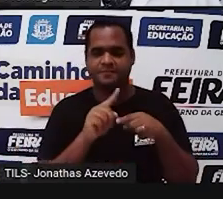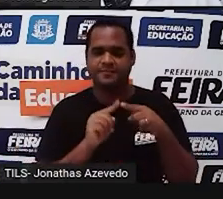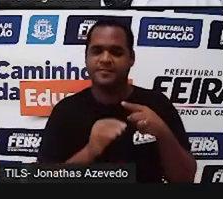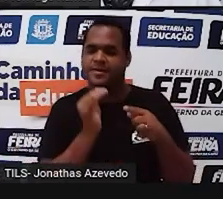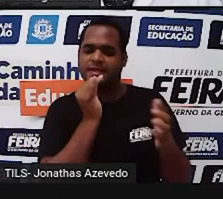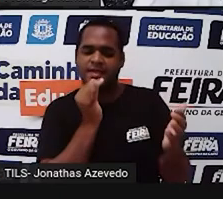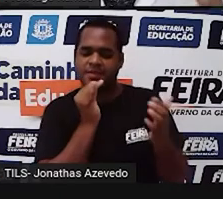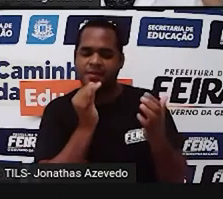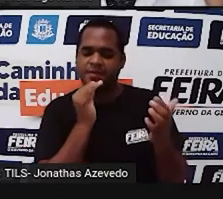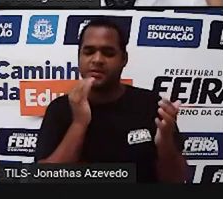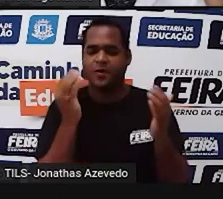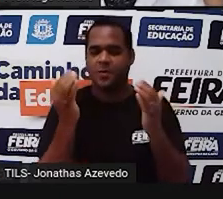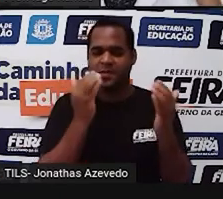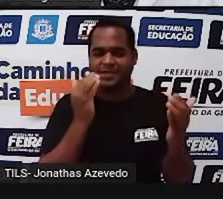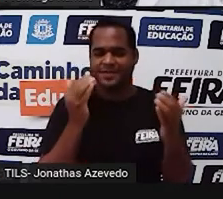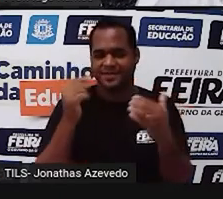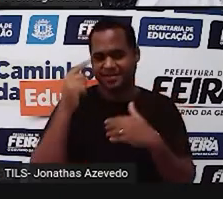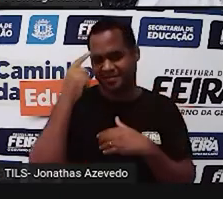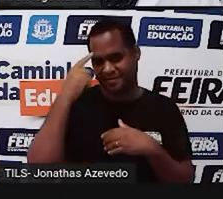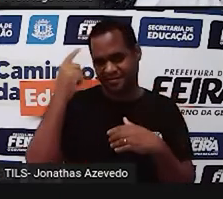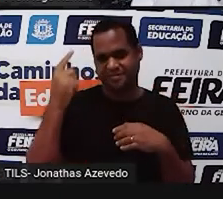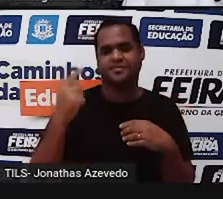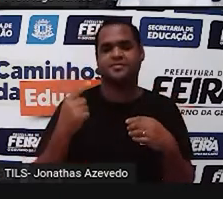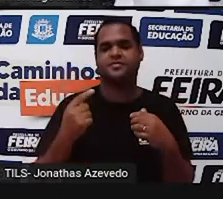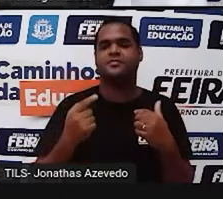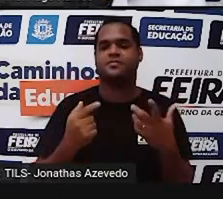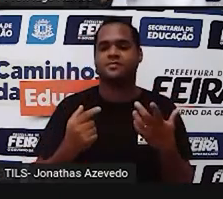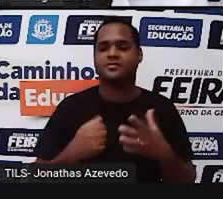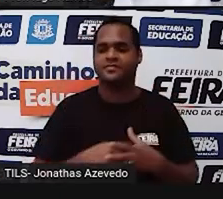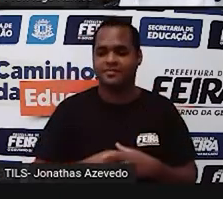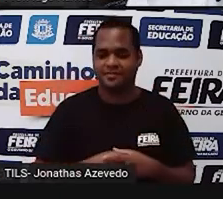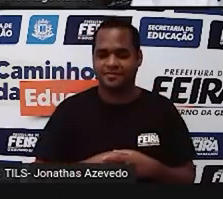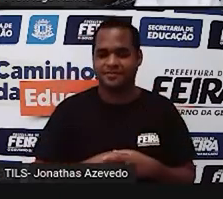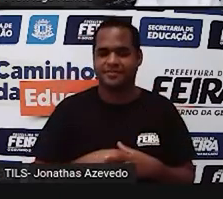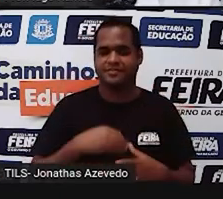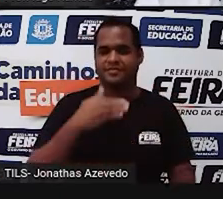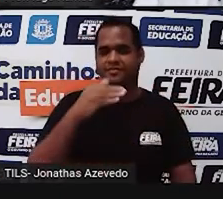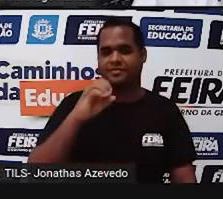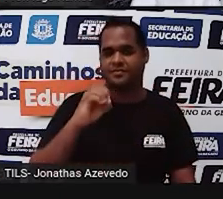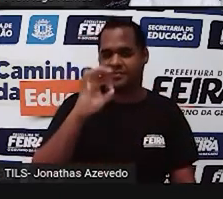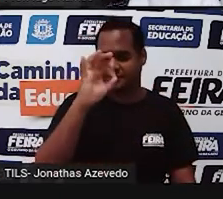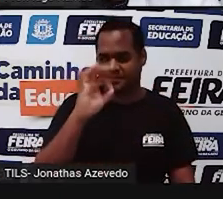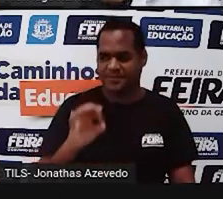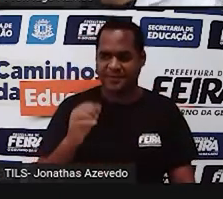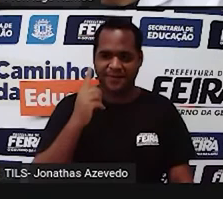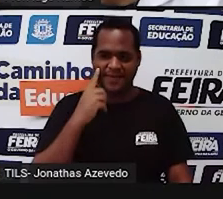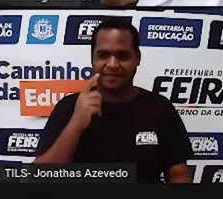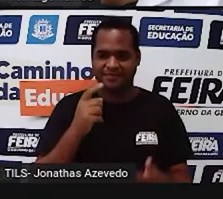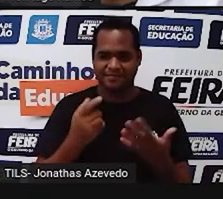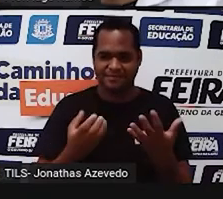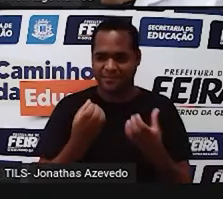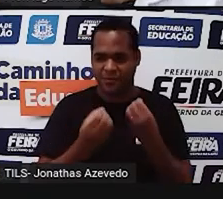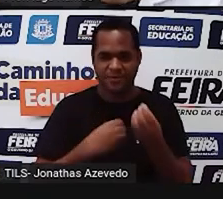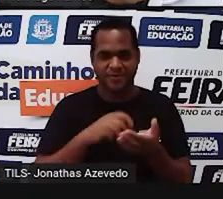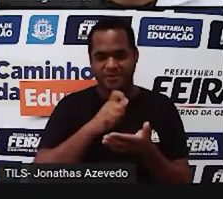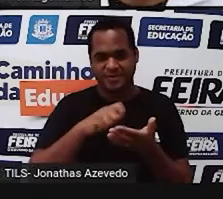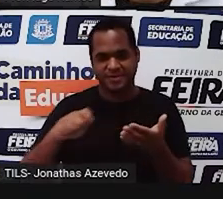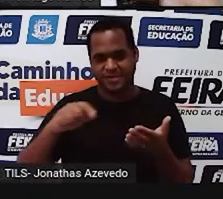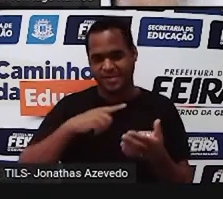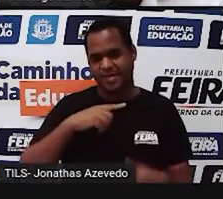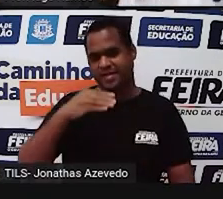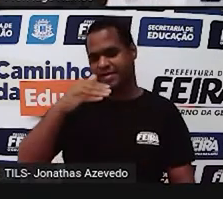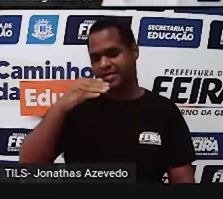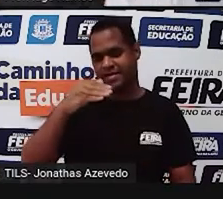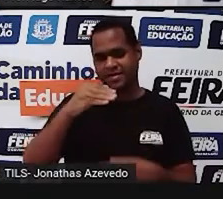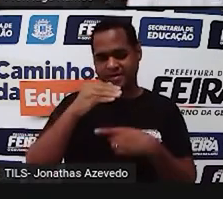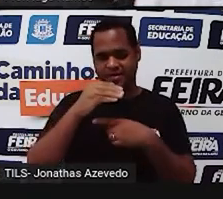exemplo, se você vê 10%, isso escrito na forma de fração é a fração 100